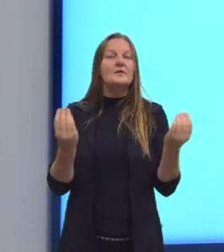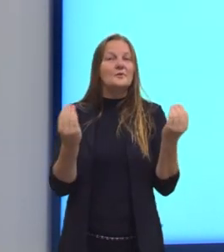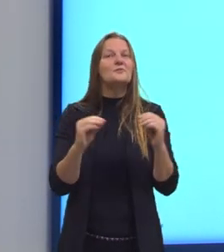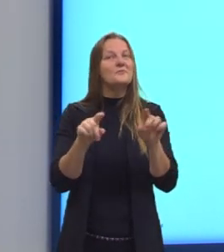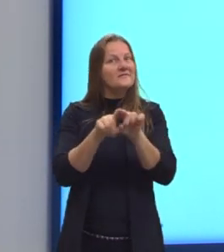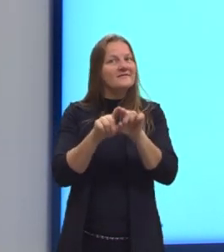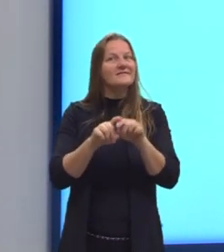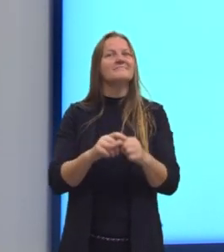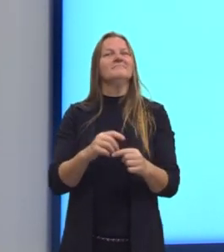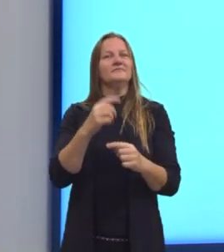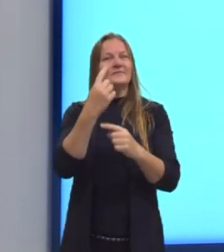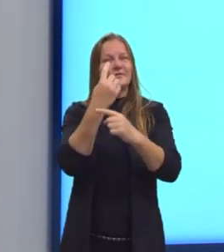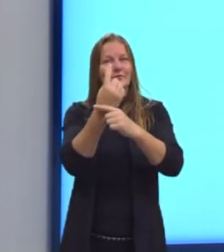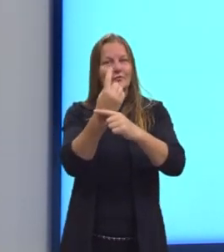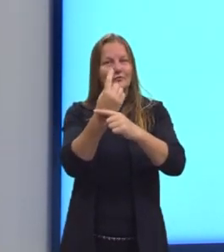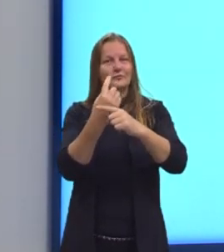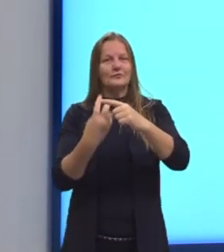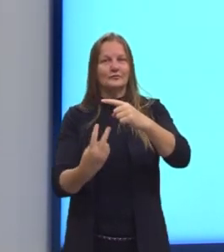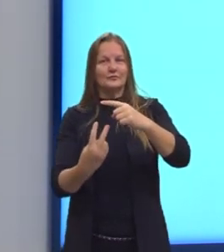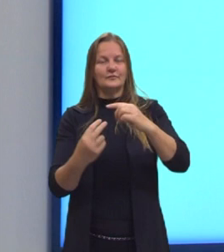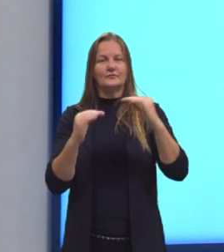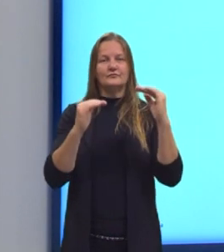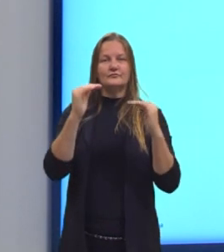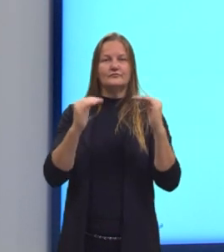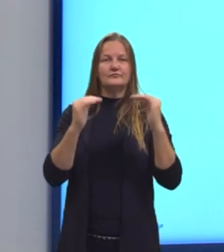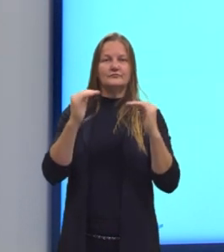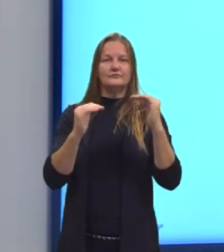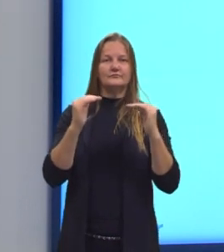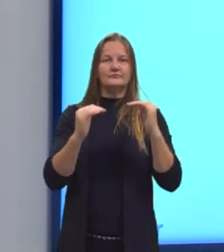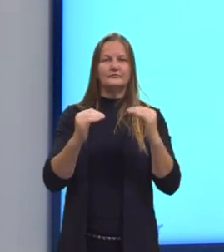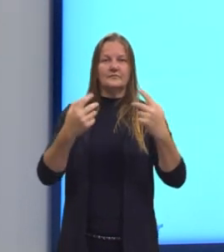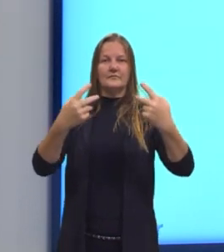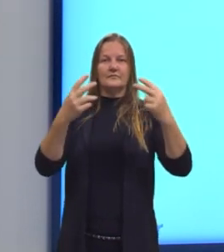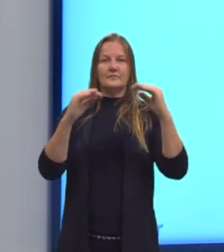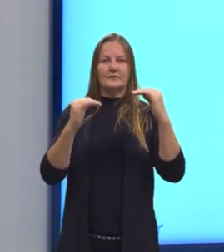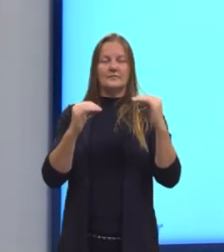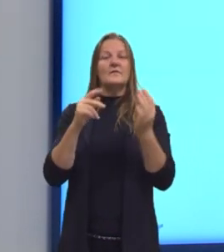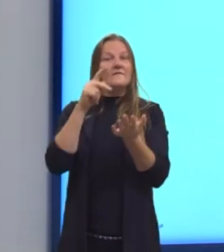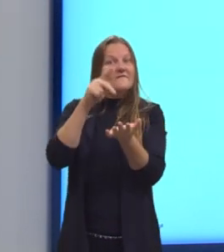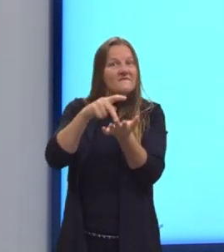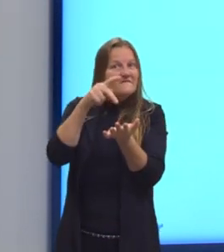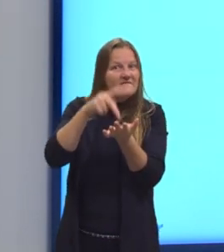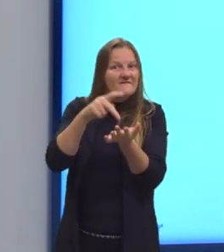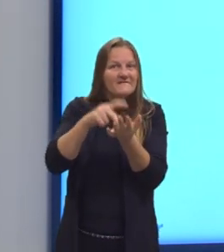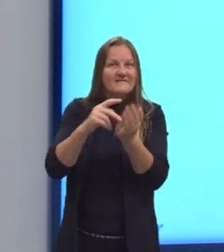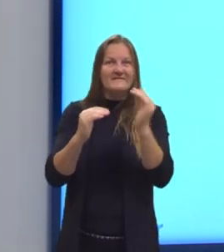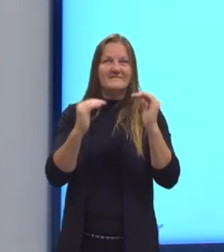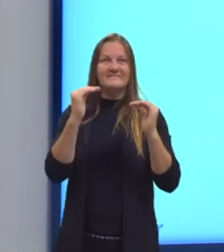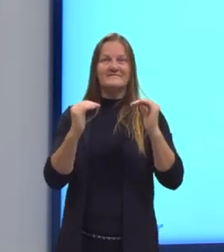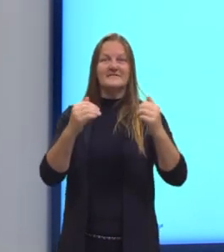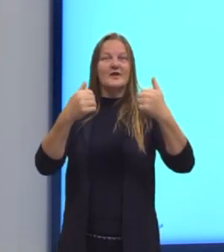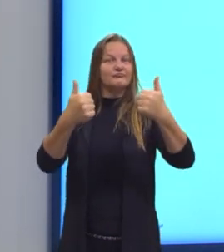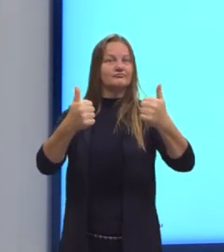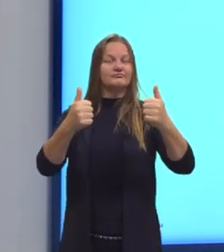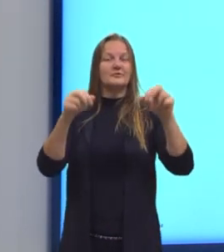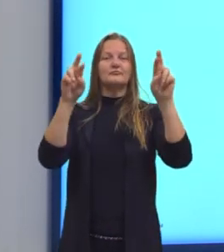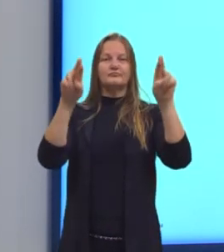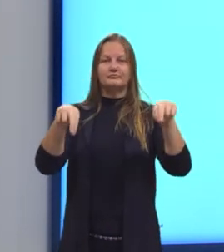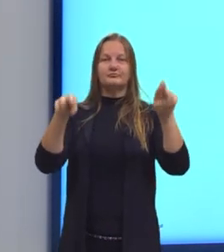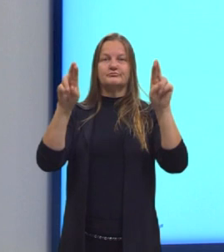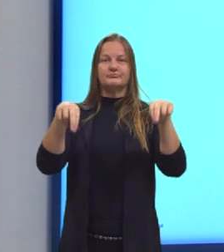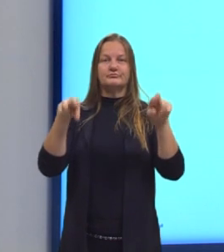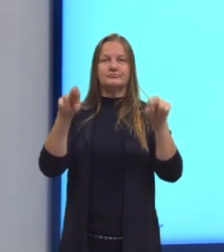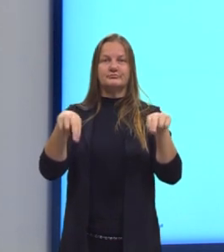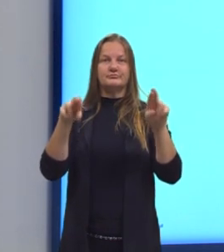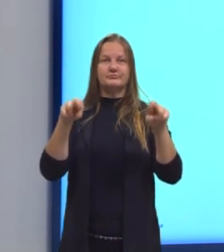também no formato de 1 está para 2. Como essa igualdade é verdadeira, nós dizemos que sim, essas